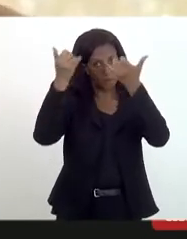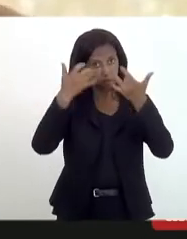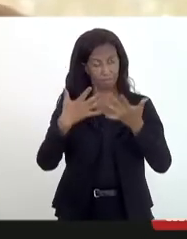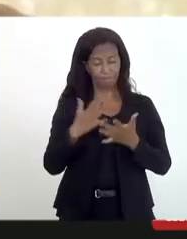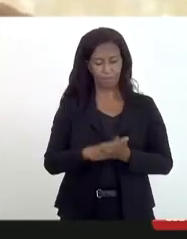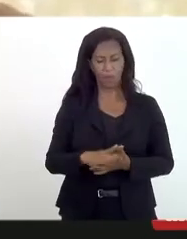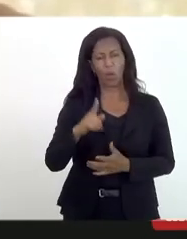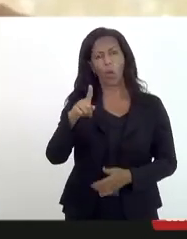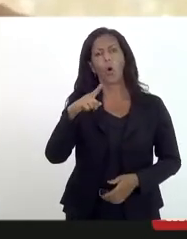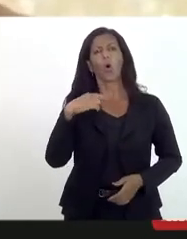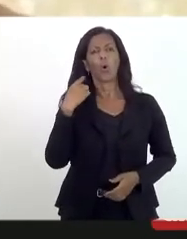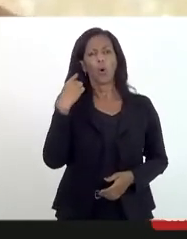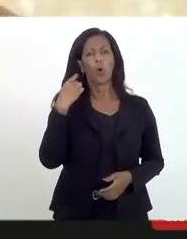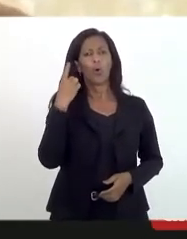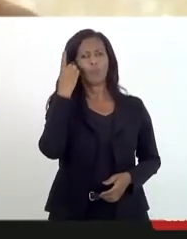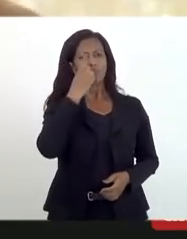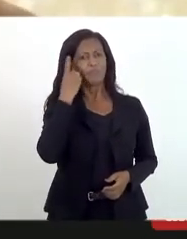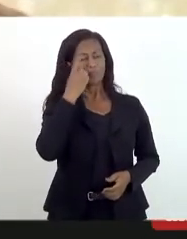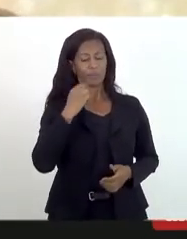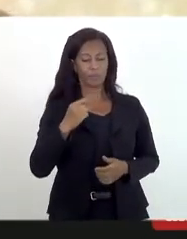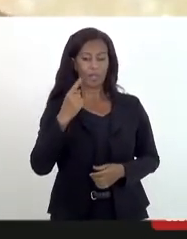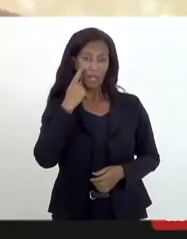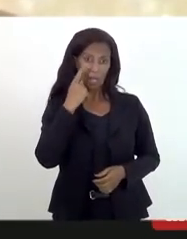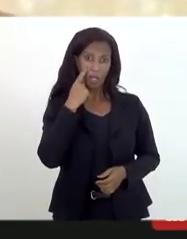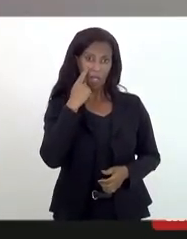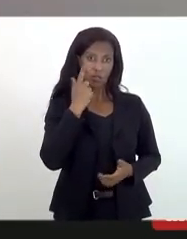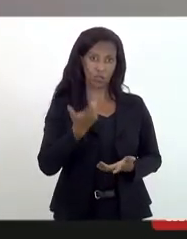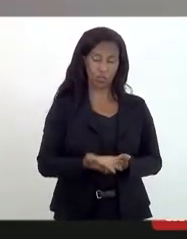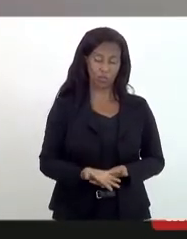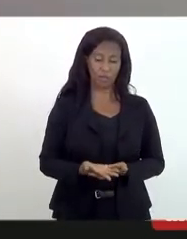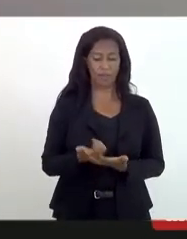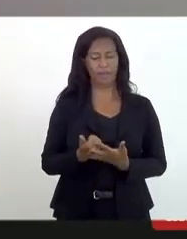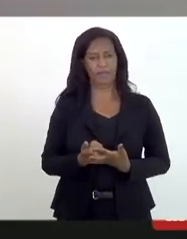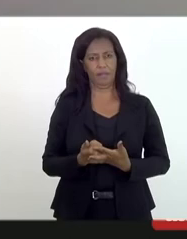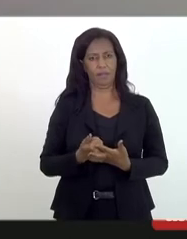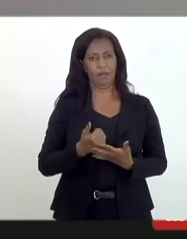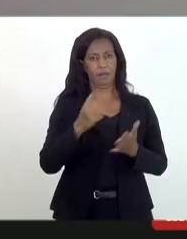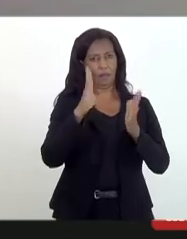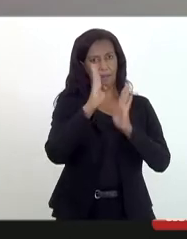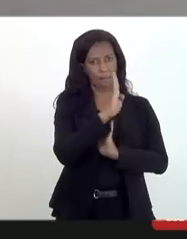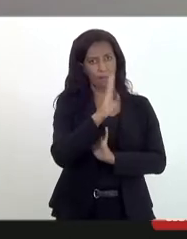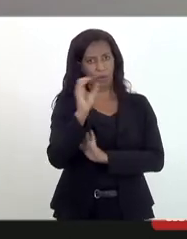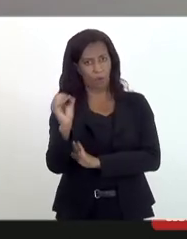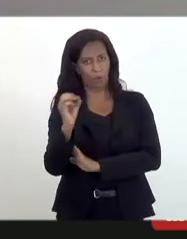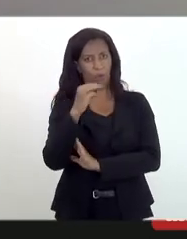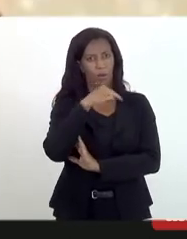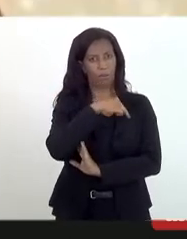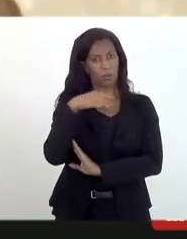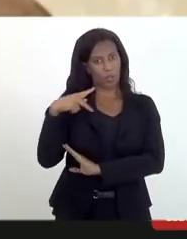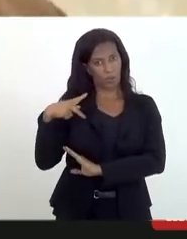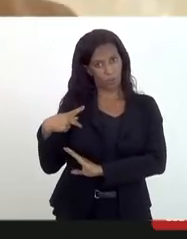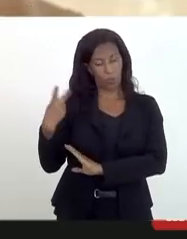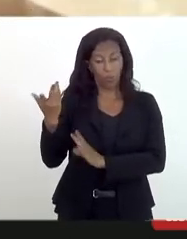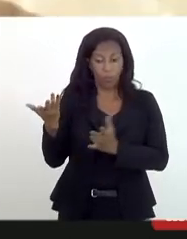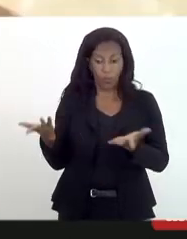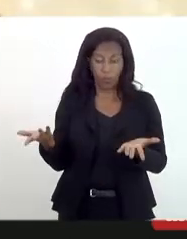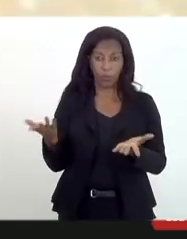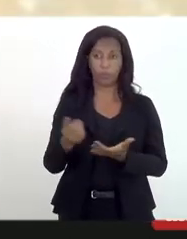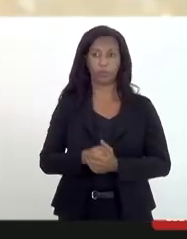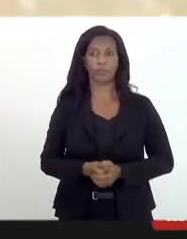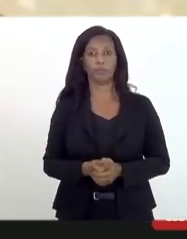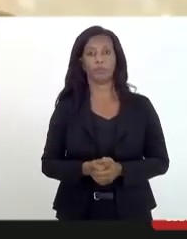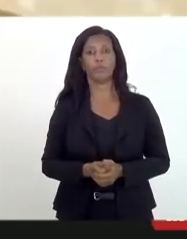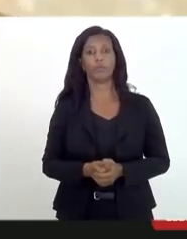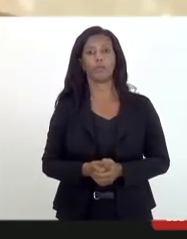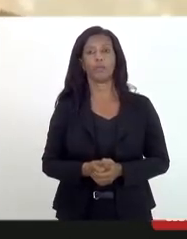deputado, a gente vai abrir, chamar, fazer, acontecer, o Ministério Público, provavelmente, né?